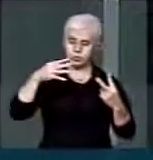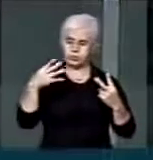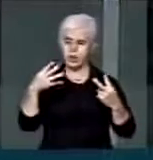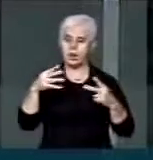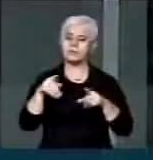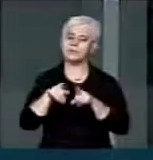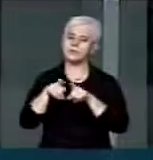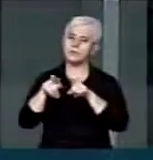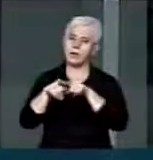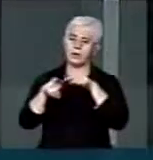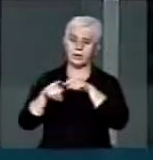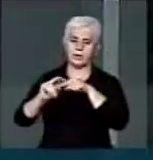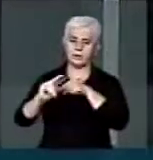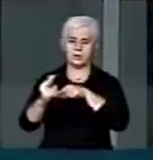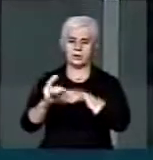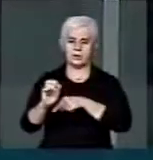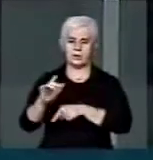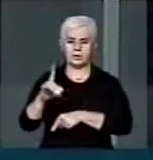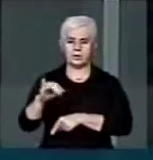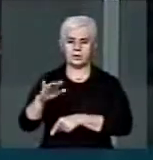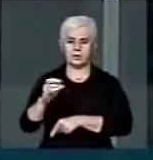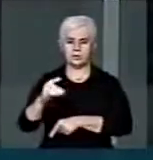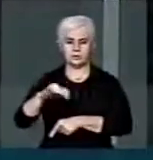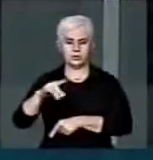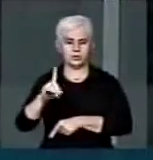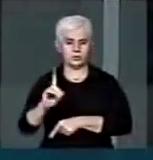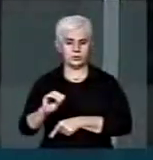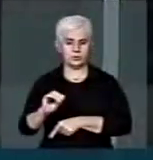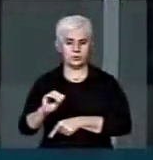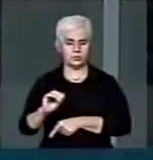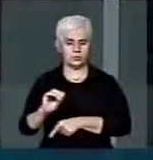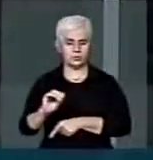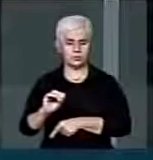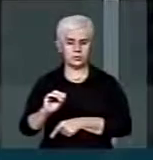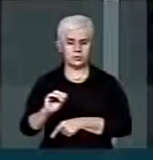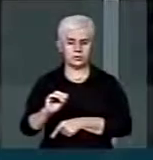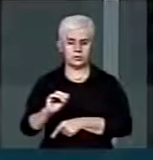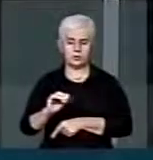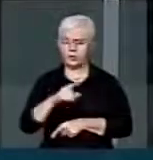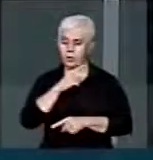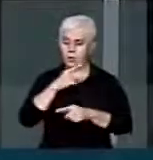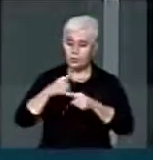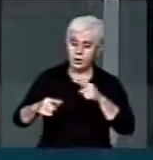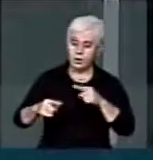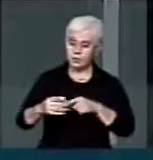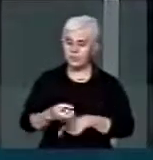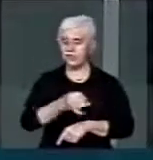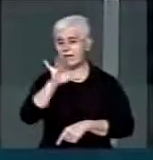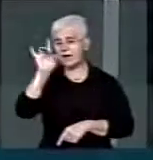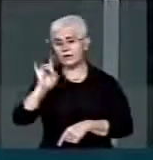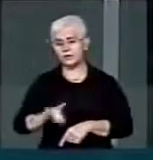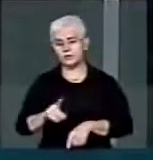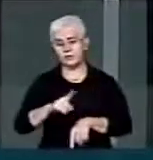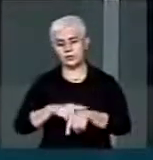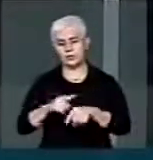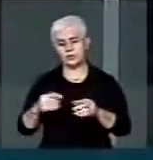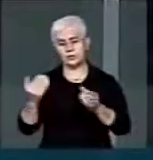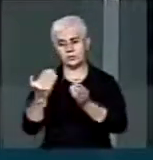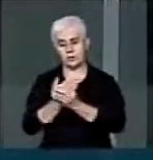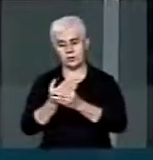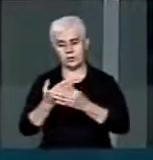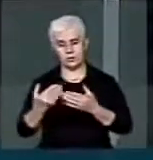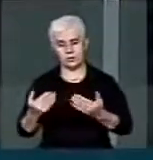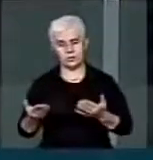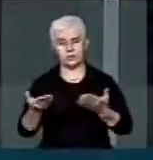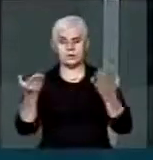classificação como crime hediondo para restrição de vários direitos na execução da pena. Portanto,